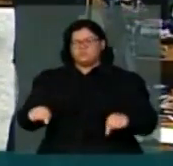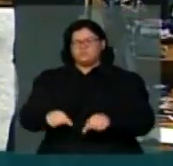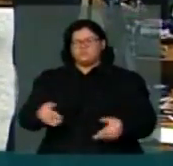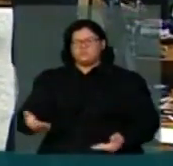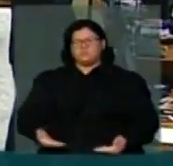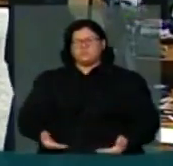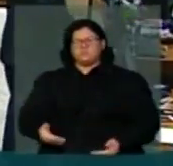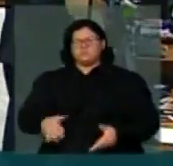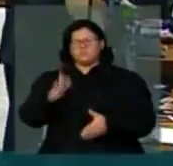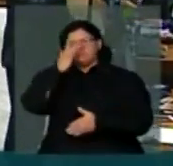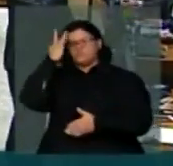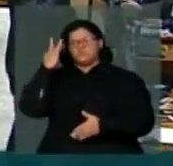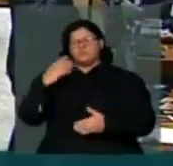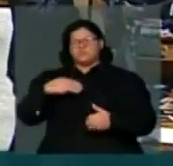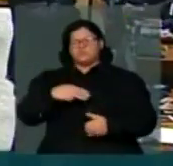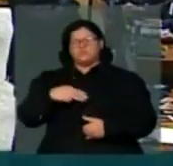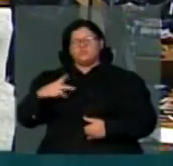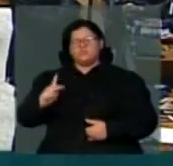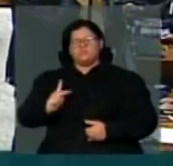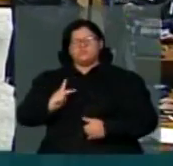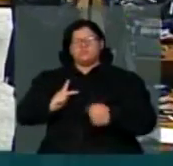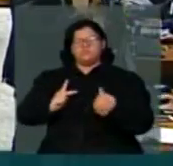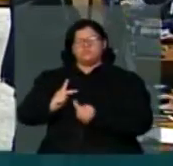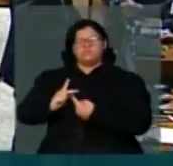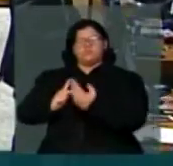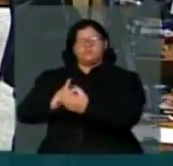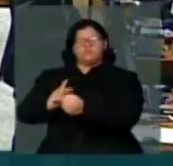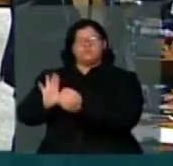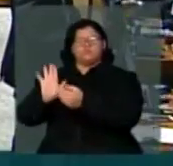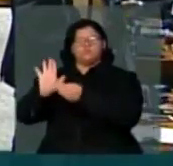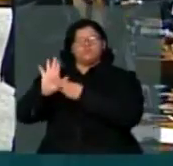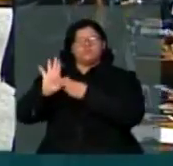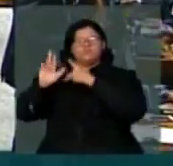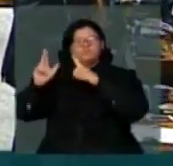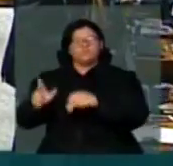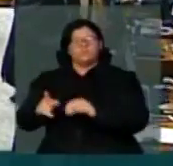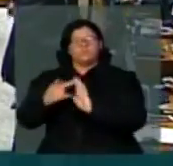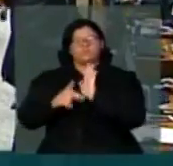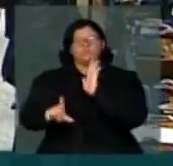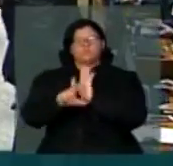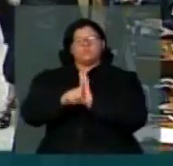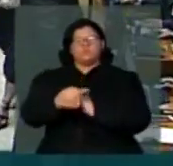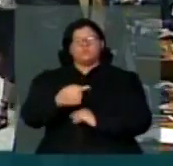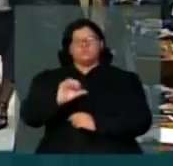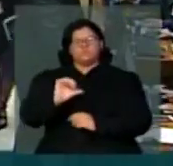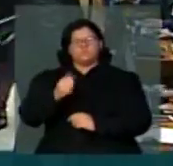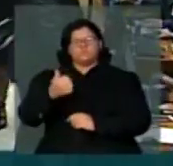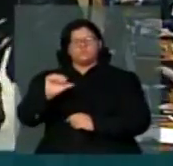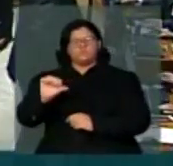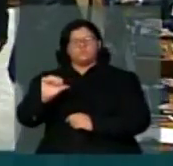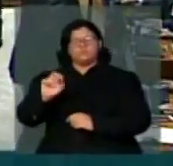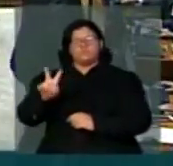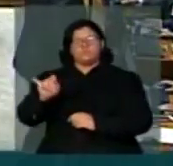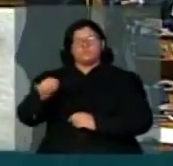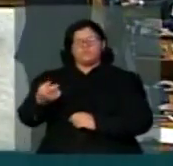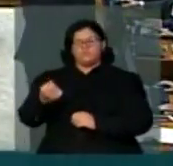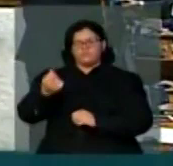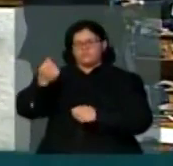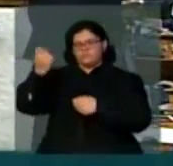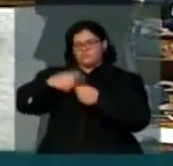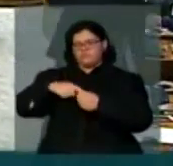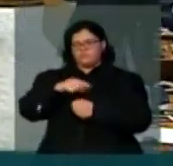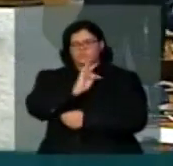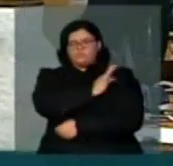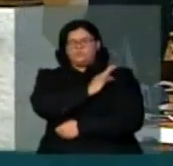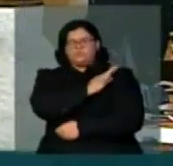dizer que nós estamos aqui assumindo a causa do PL 7919-2014, sobre a reposição dos rendimentos dos